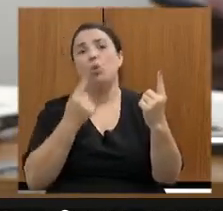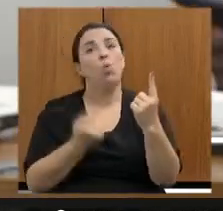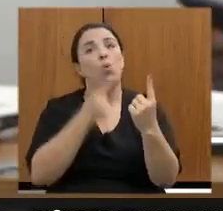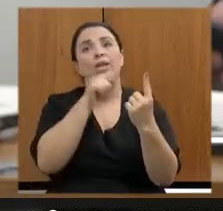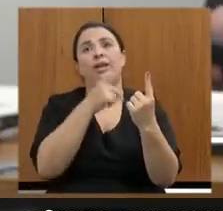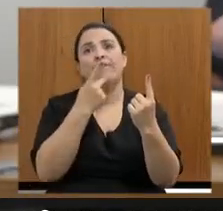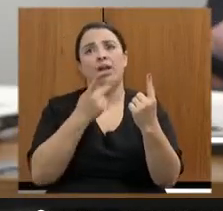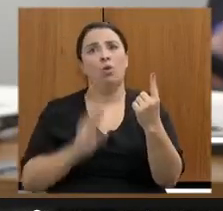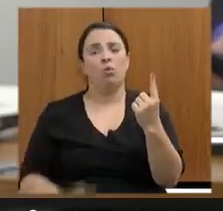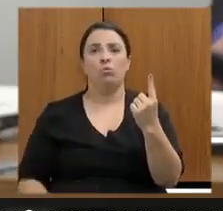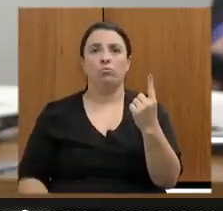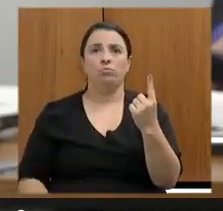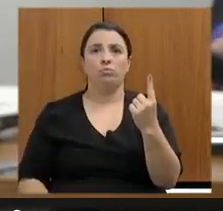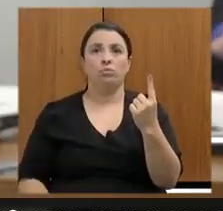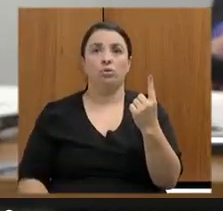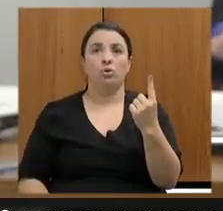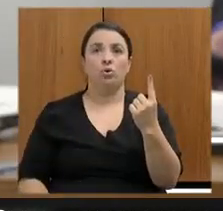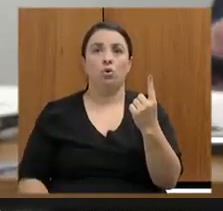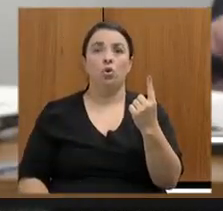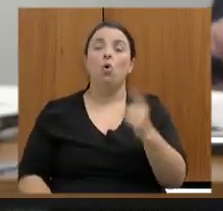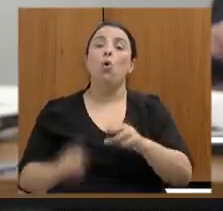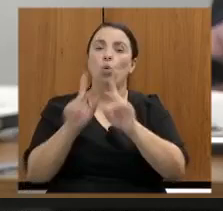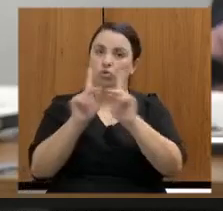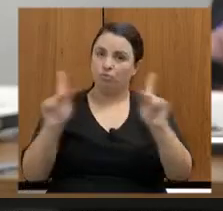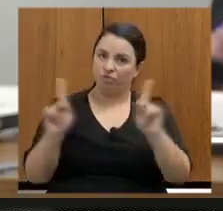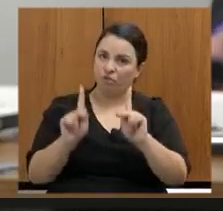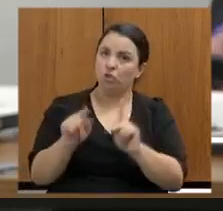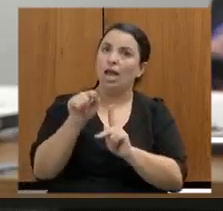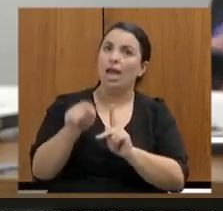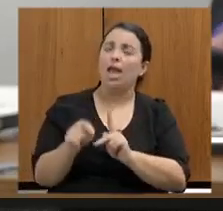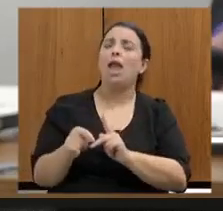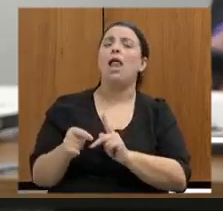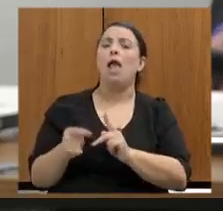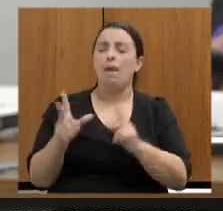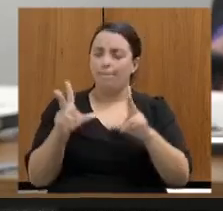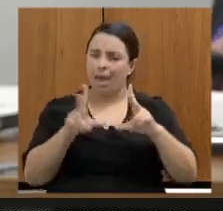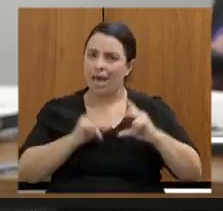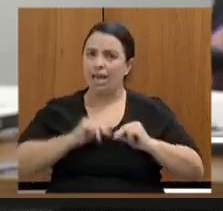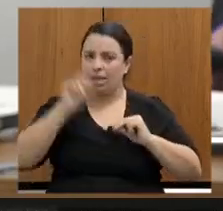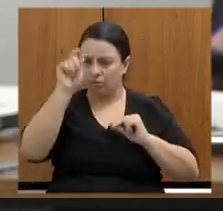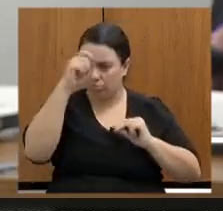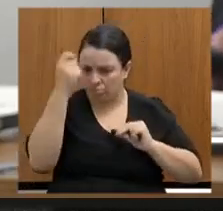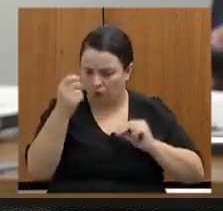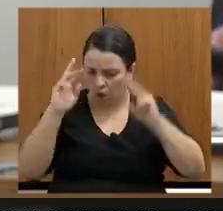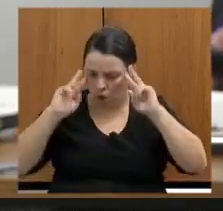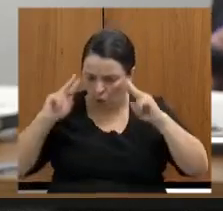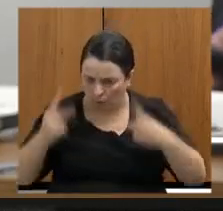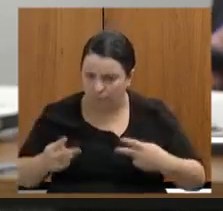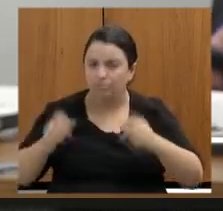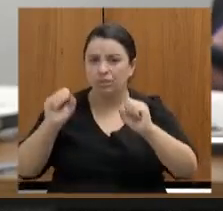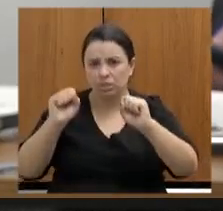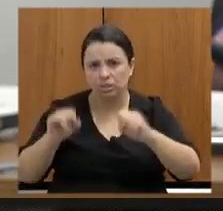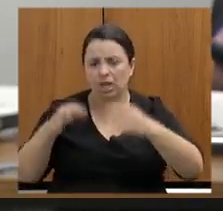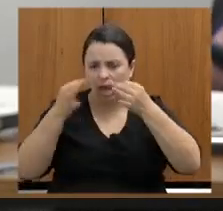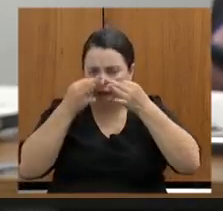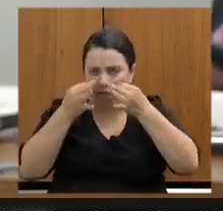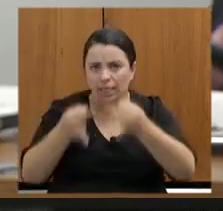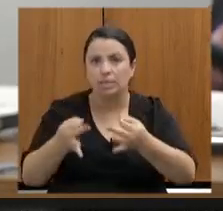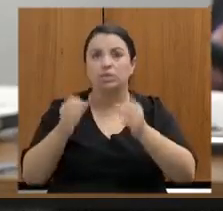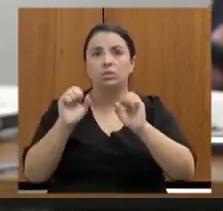Os professores merecem todo o reconhecimento e toda a nossa atenção.